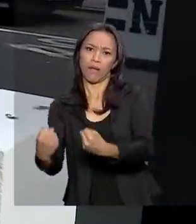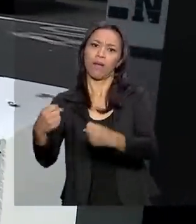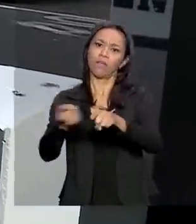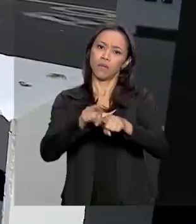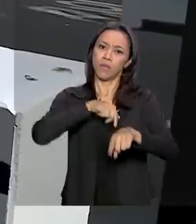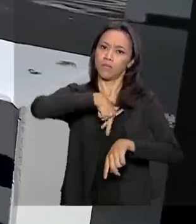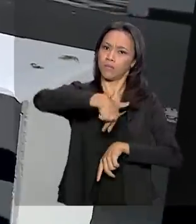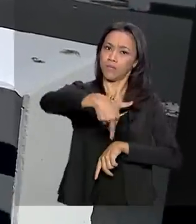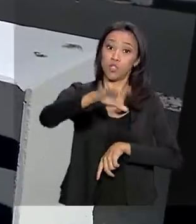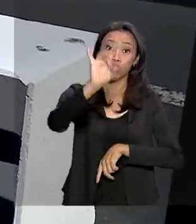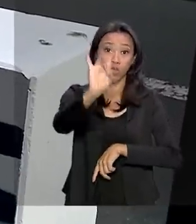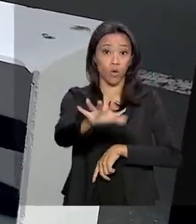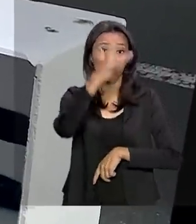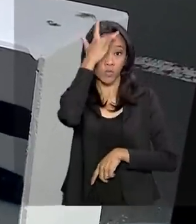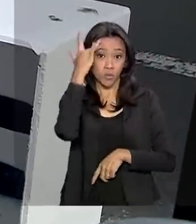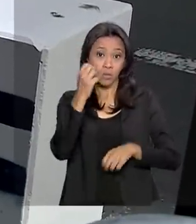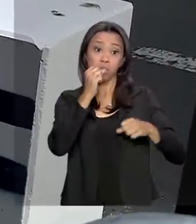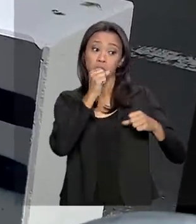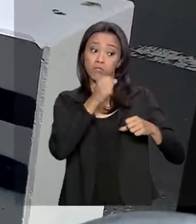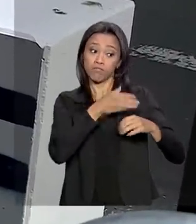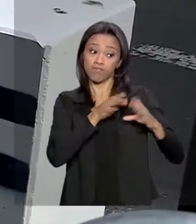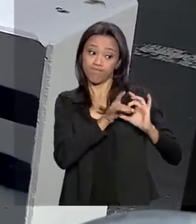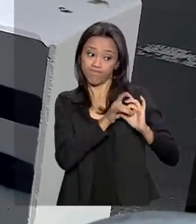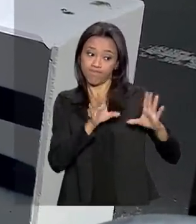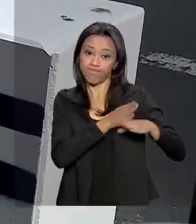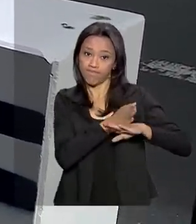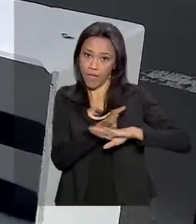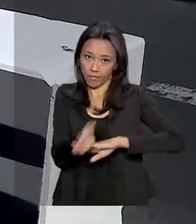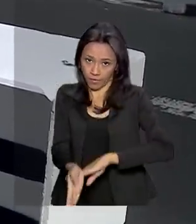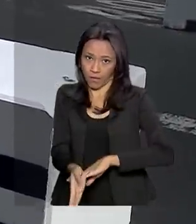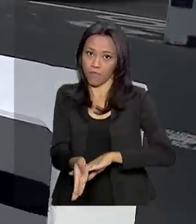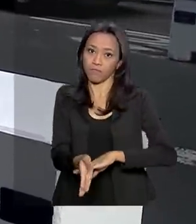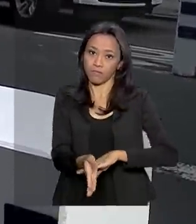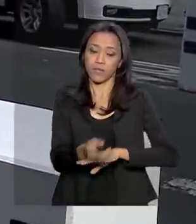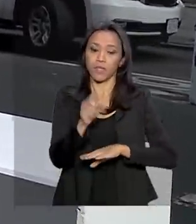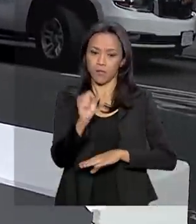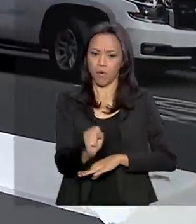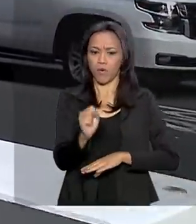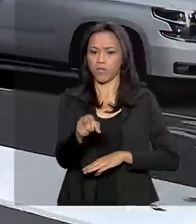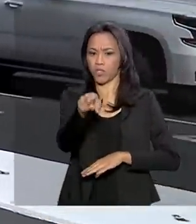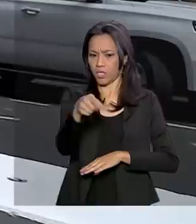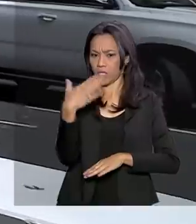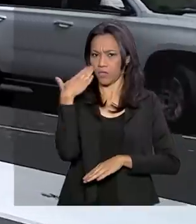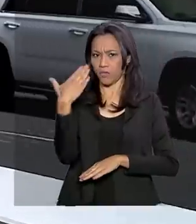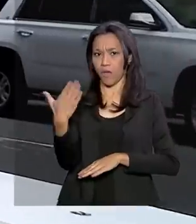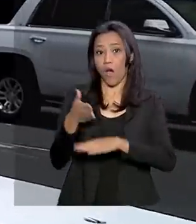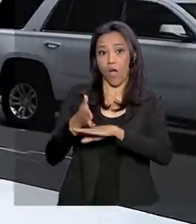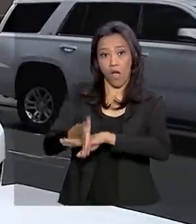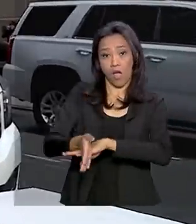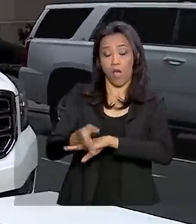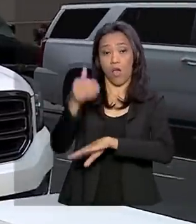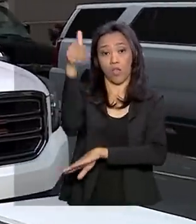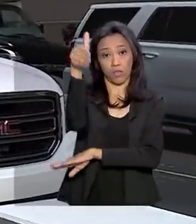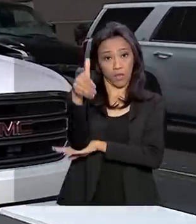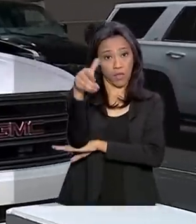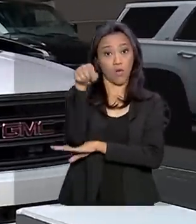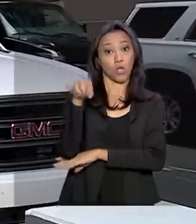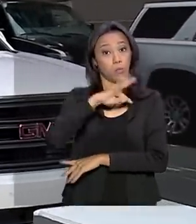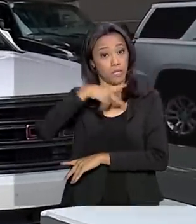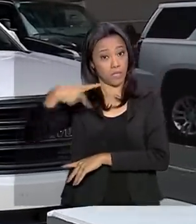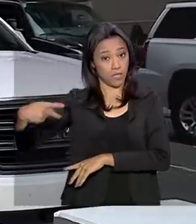pedestres. Só pessoas autorizadas e que podem entrar aqui em frente ao hotel onde o presidente vai chegar. Essa